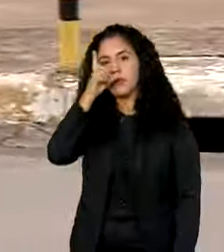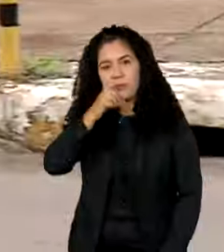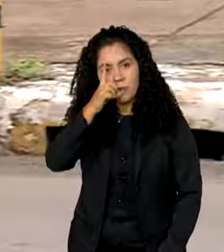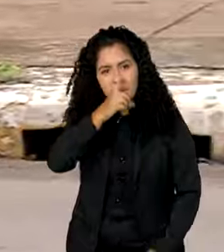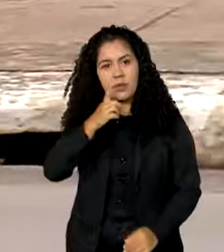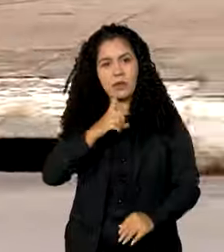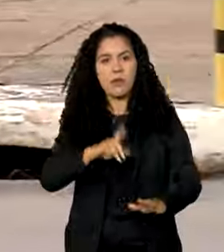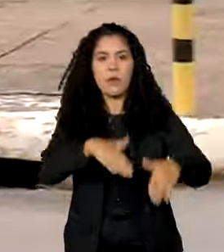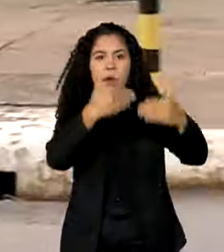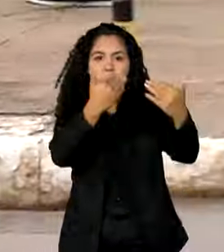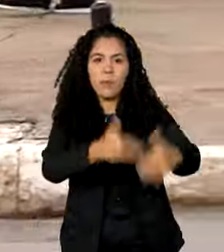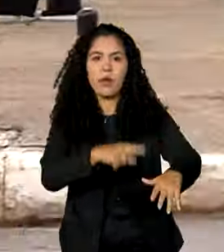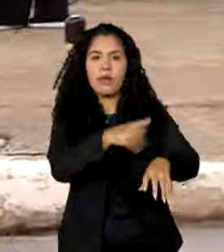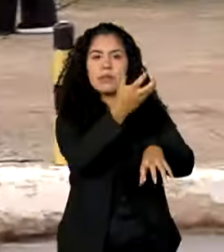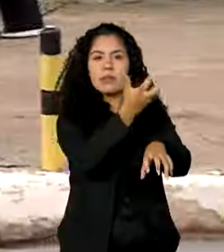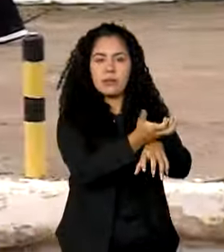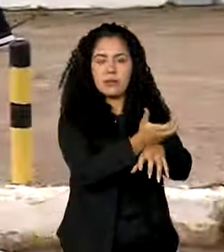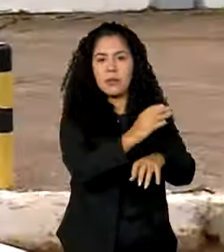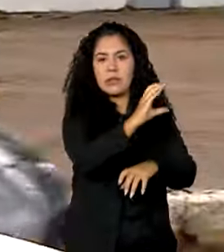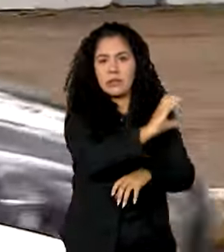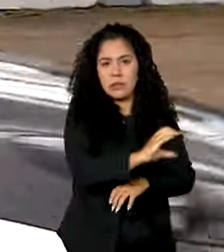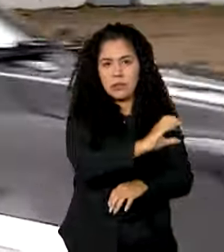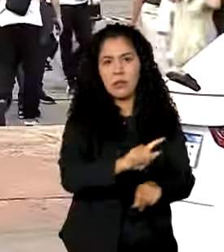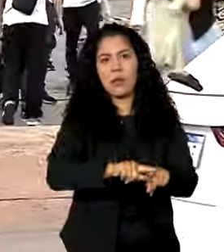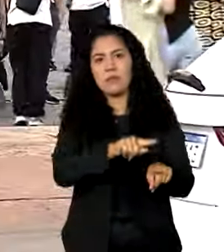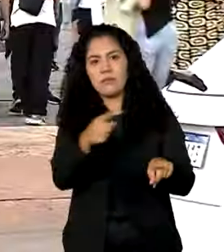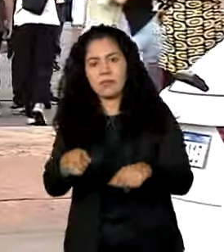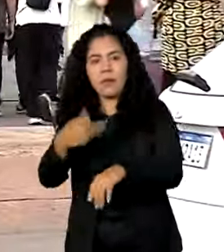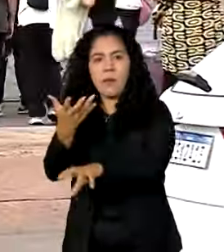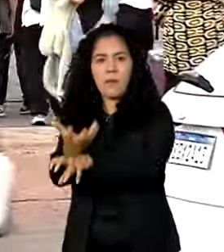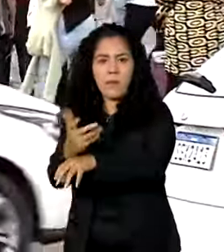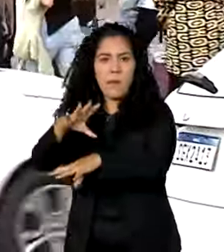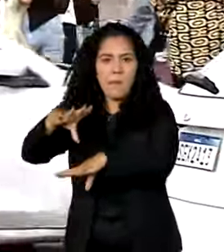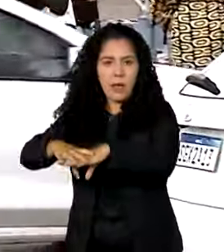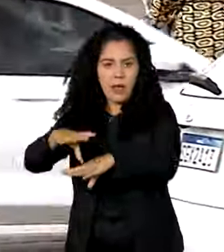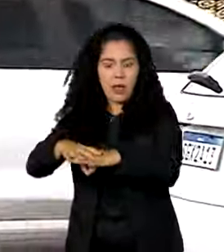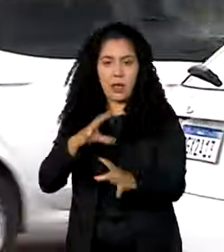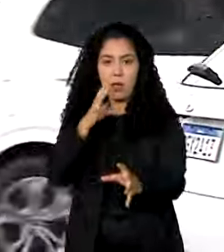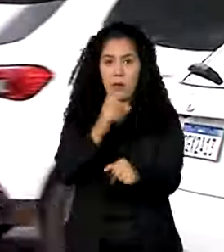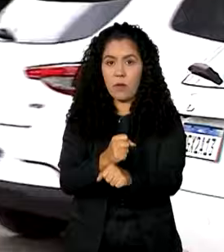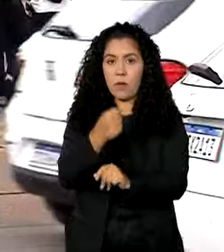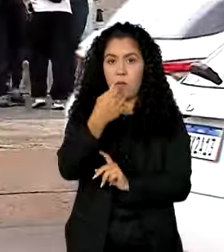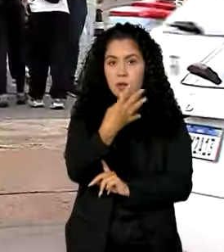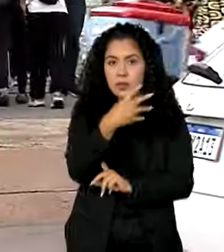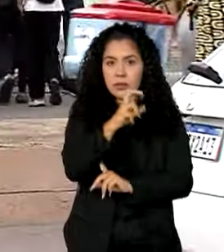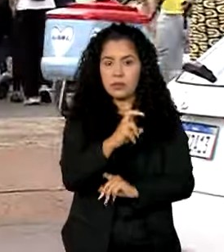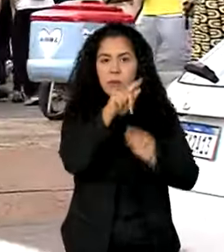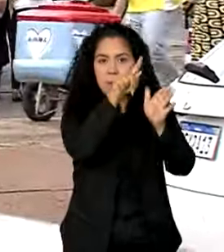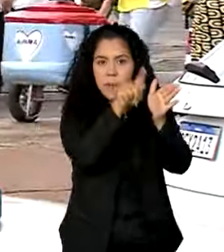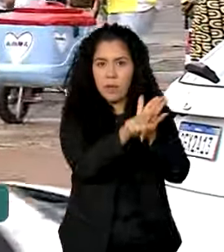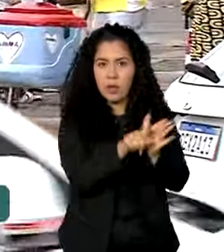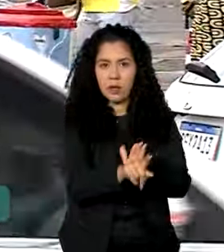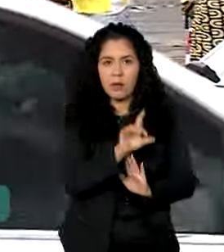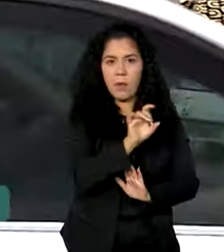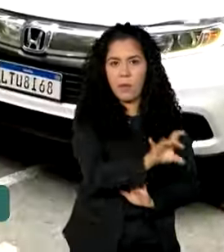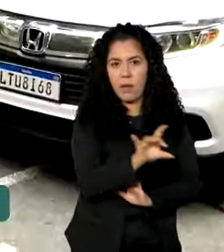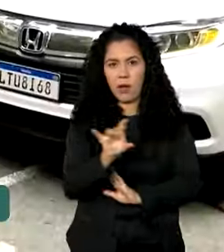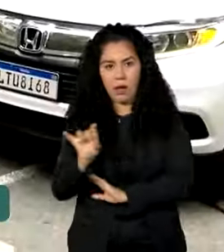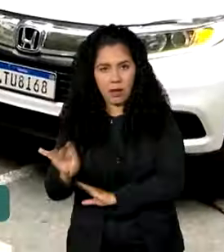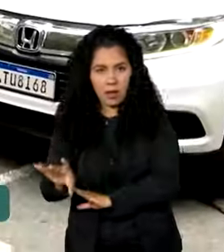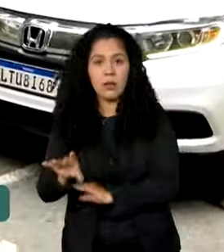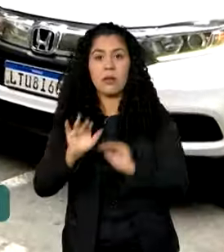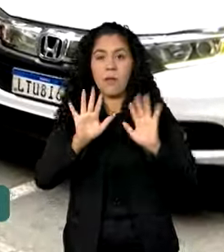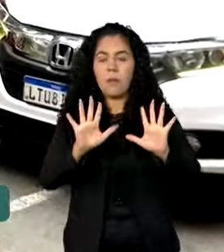provas de ciências da natureza e matemática. 45 questões de cada área do conhecimento.